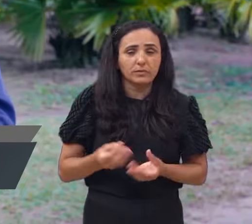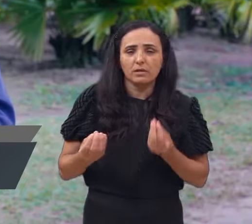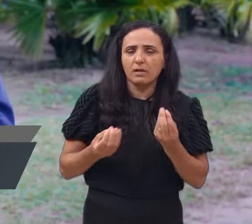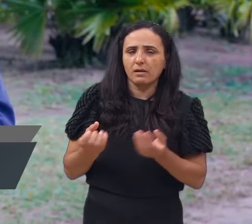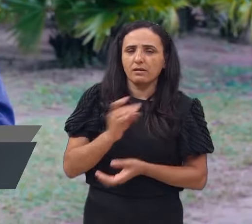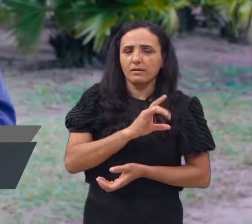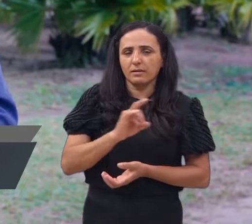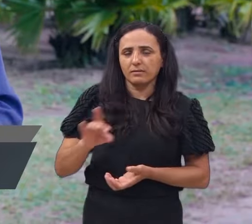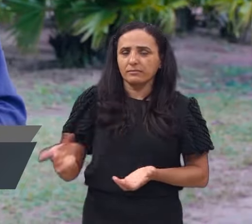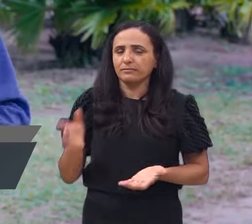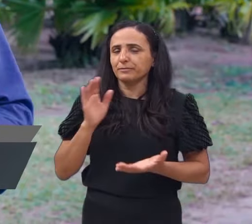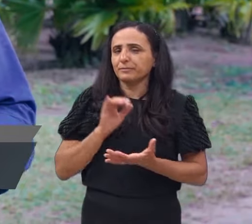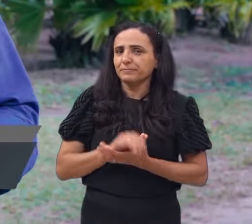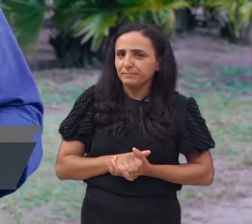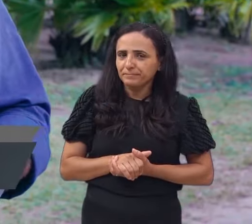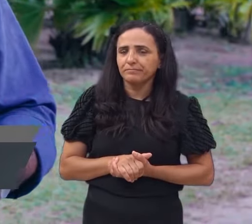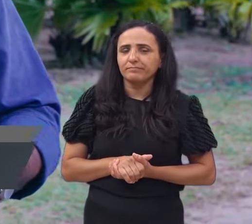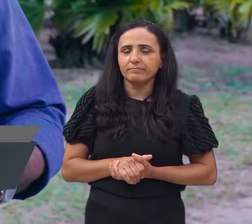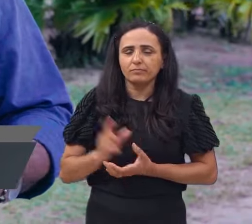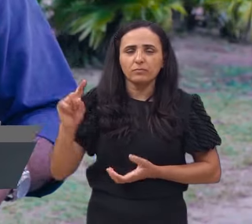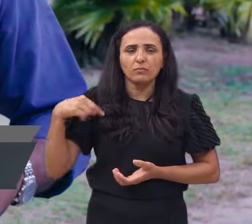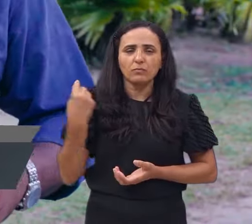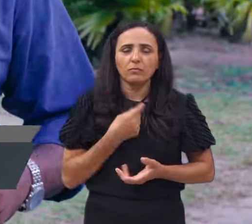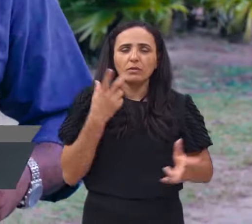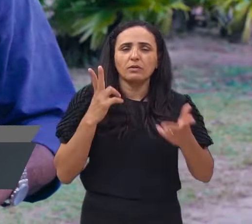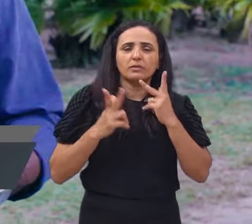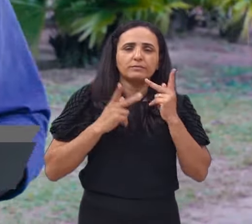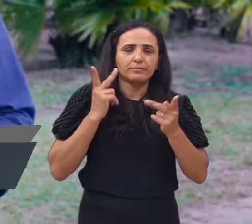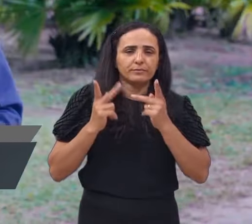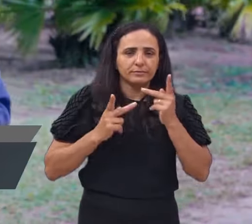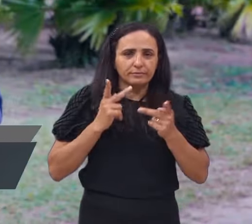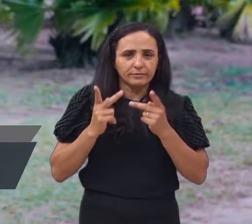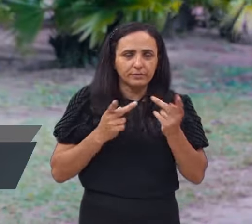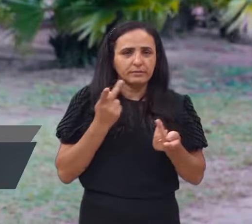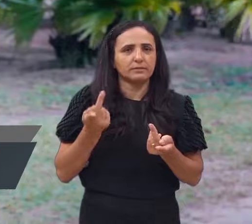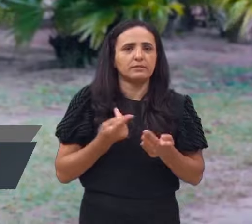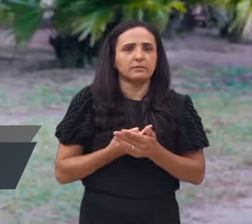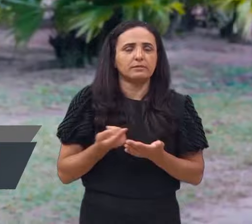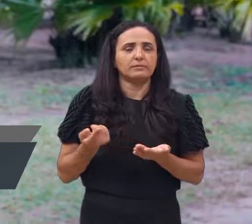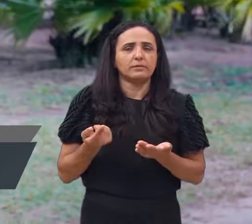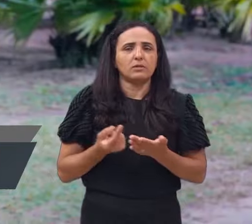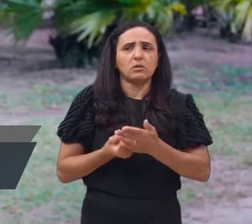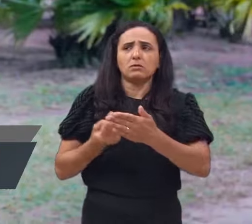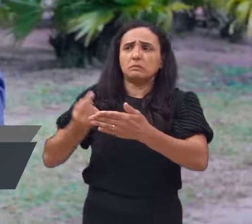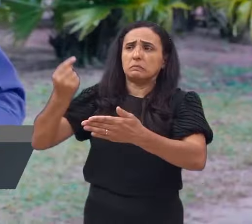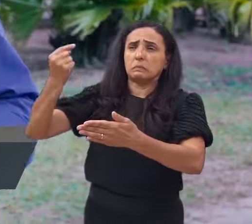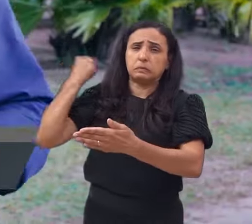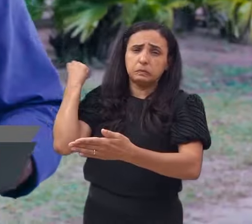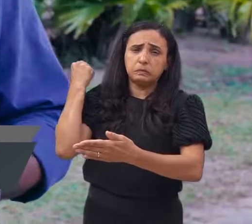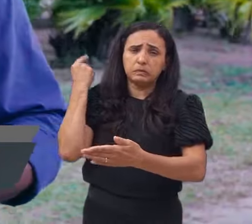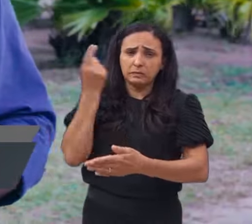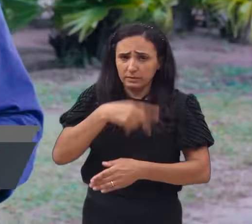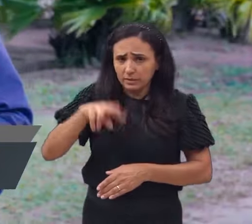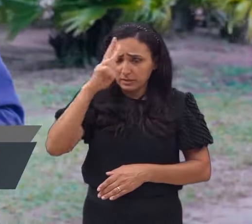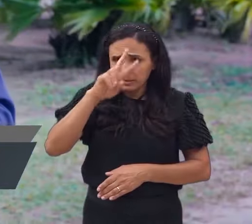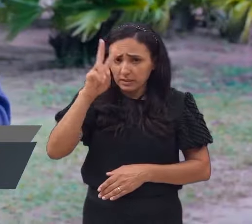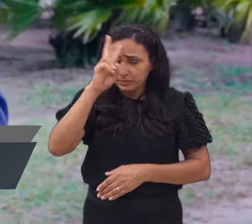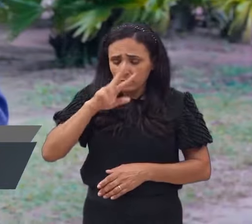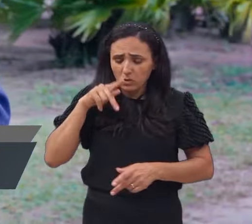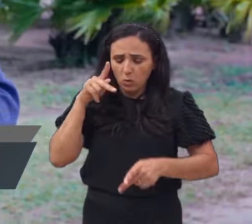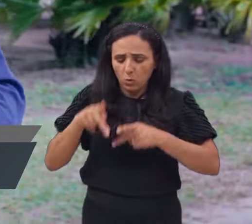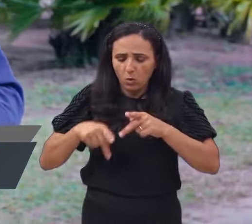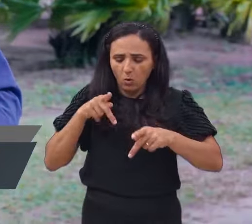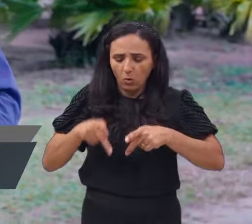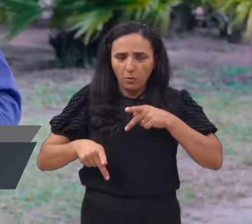Esaú. Mas, mais ainda, amados, quando falamos desses nomes, desde a saída do povo de Israel, do